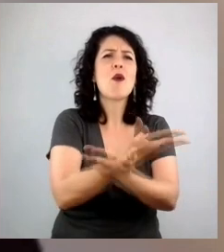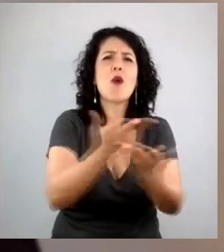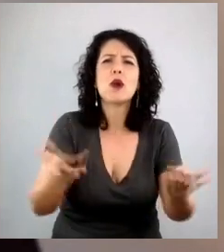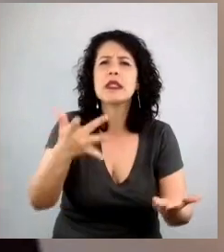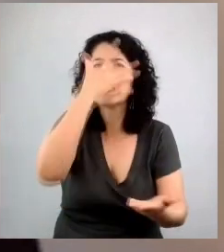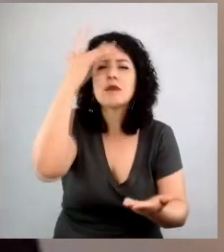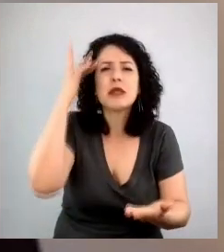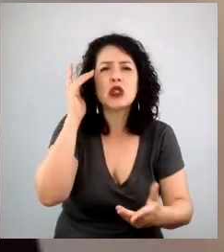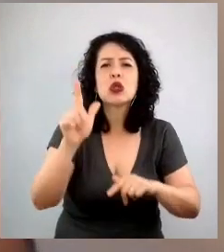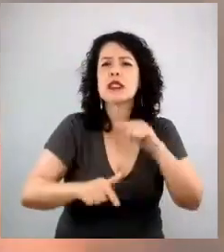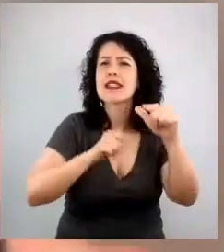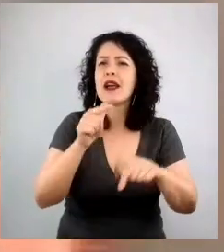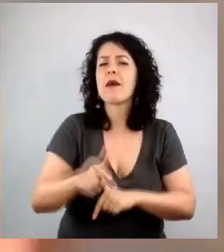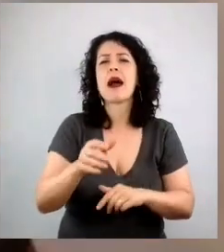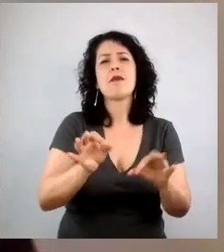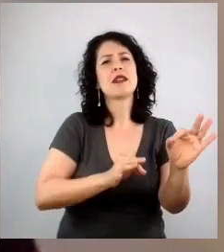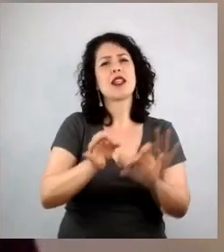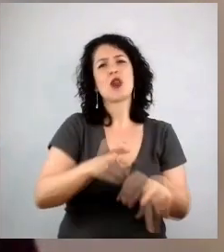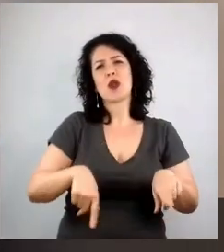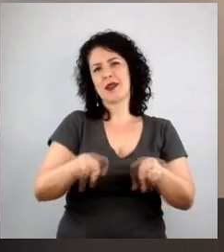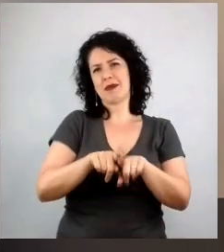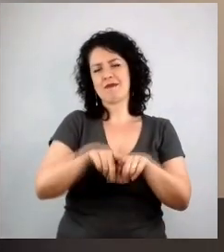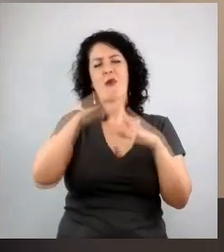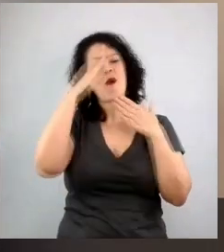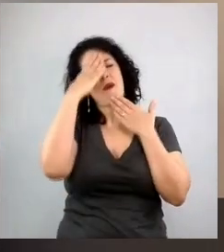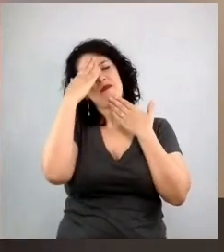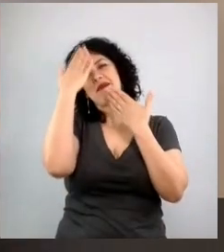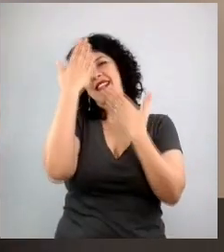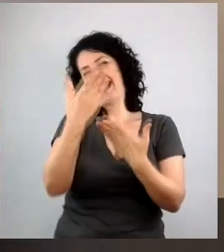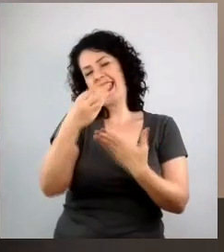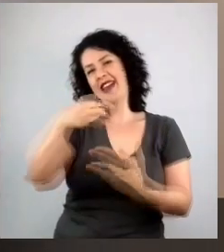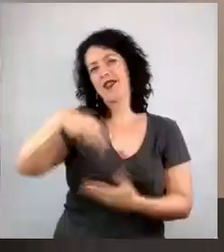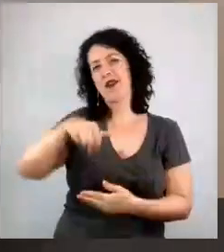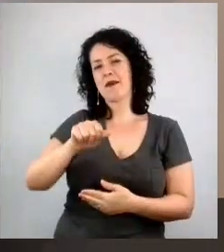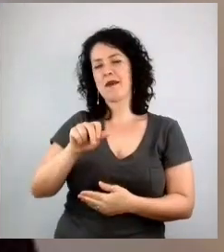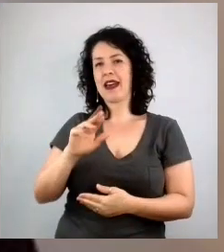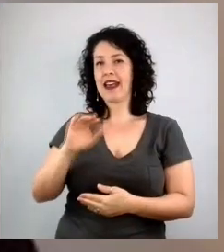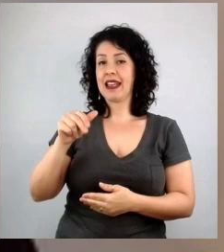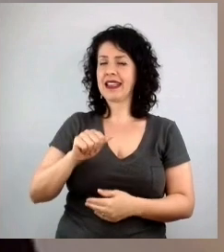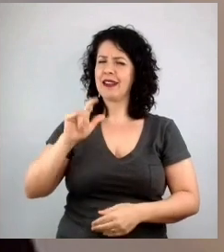planejadores. Obrigado, Marina. A gente te ama demais.